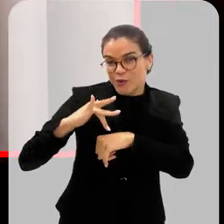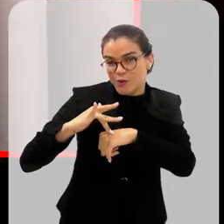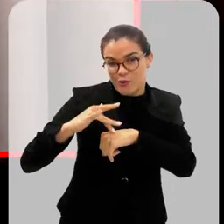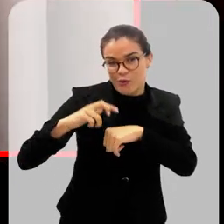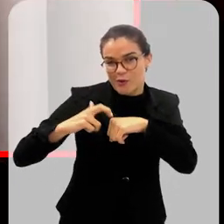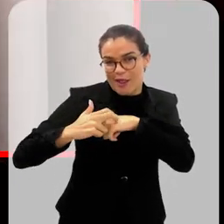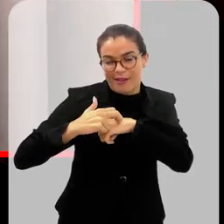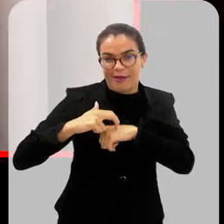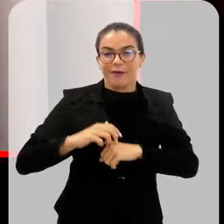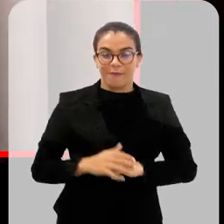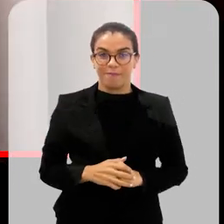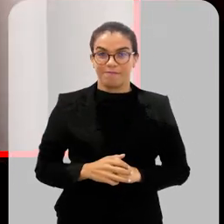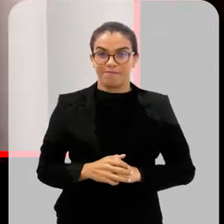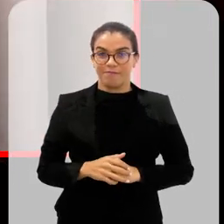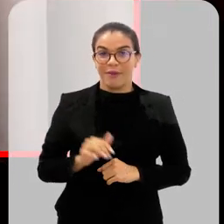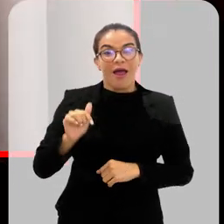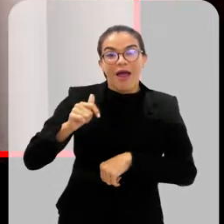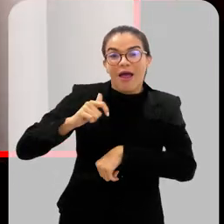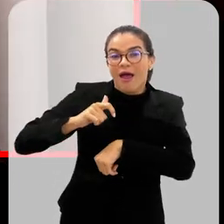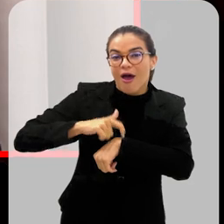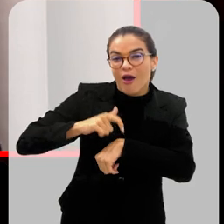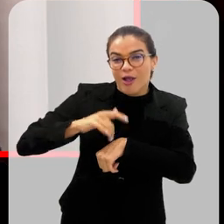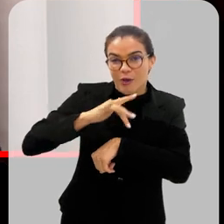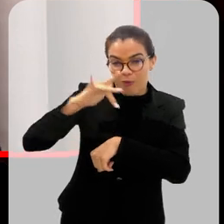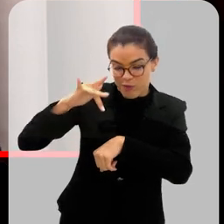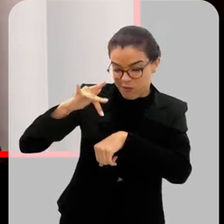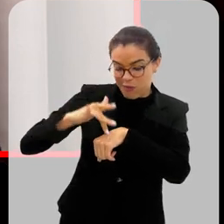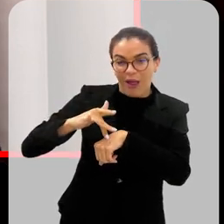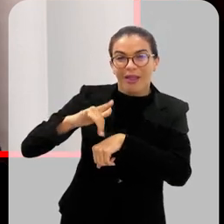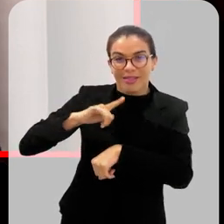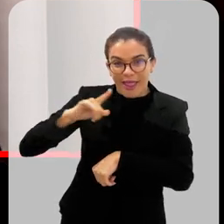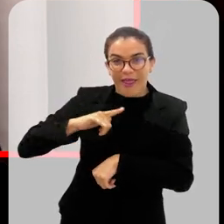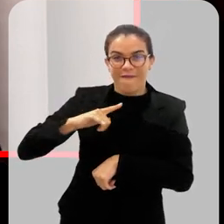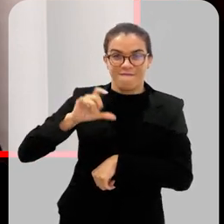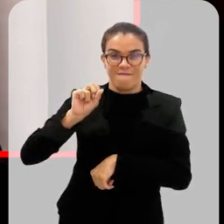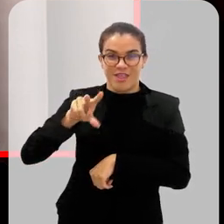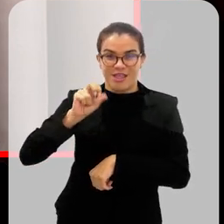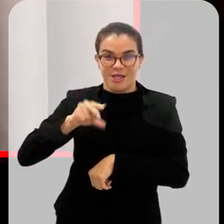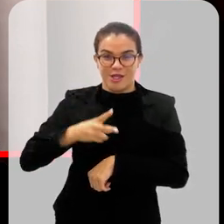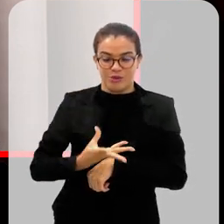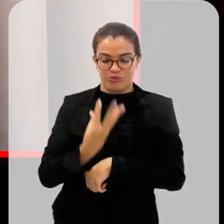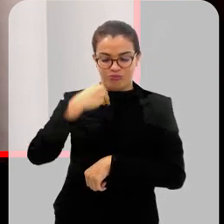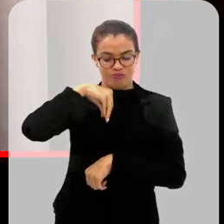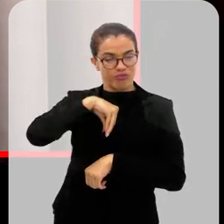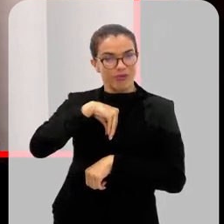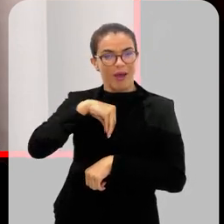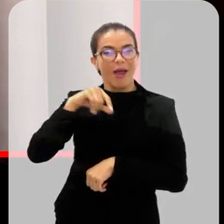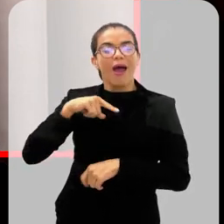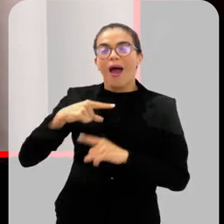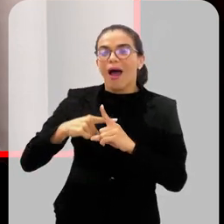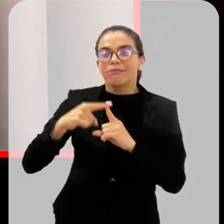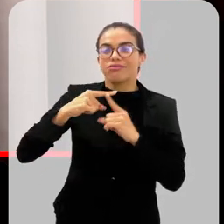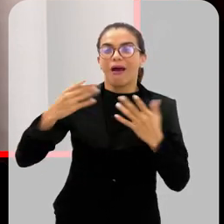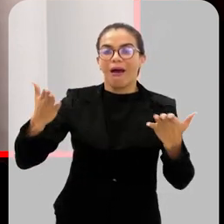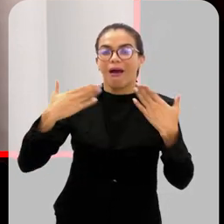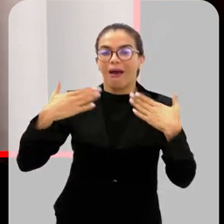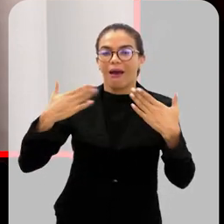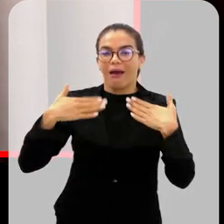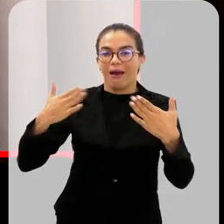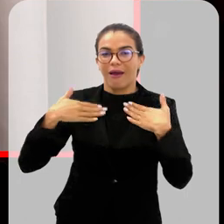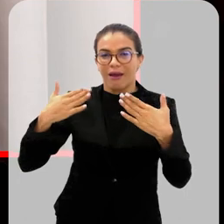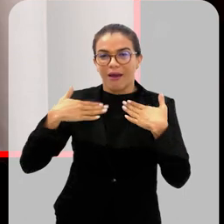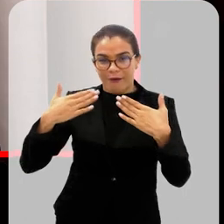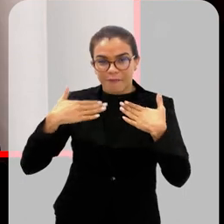para além disso tudo, quando ele está infectado, a temperatura mais alta faz com que